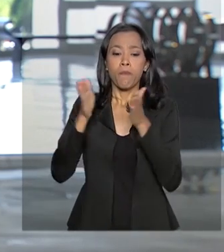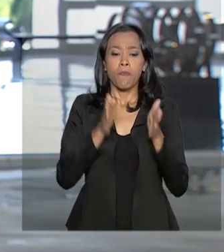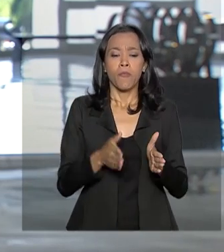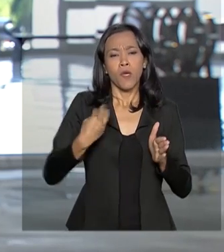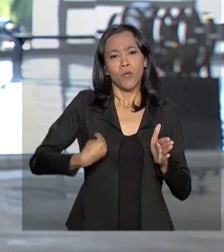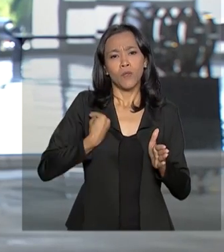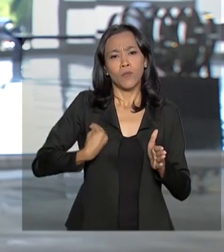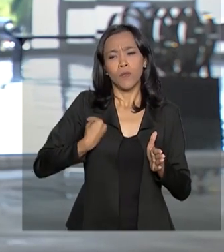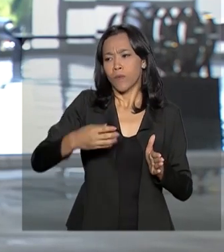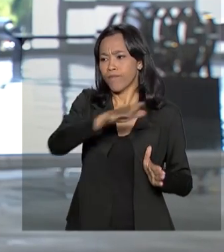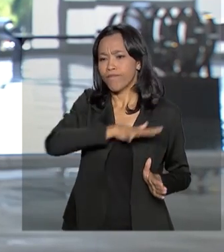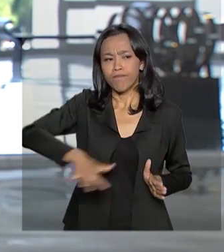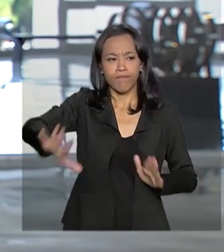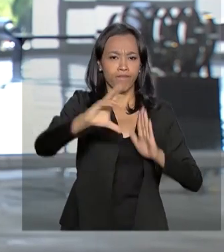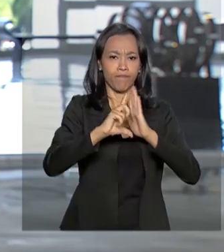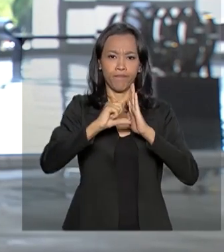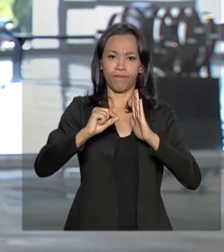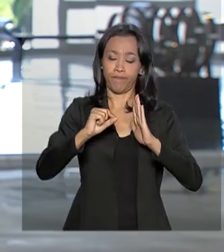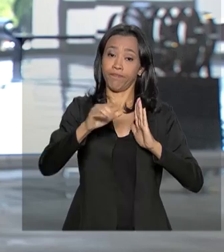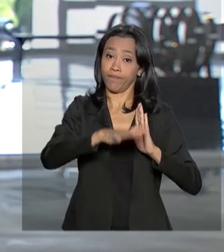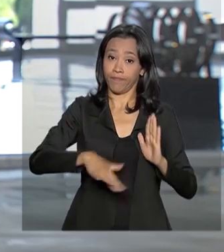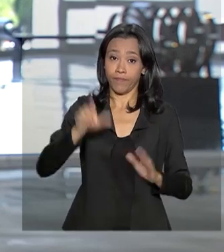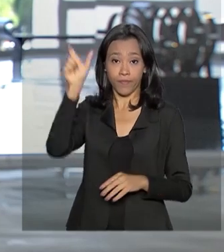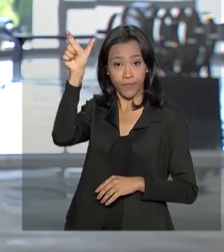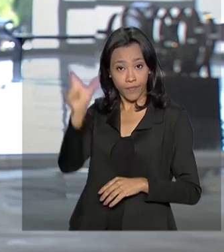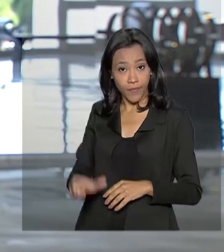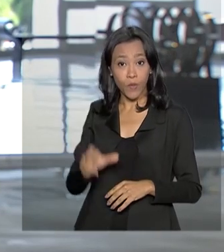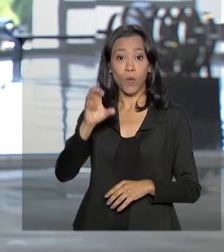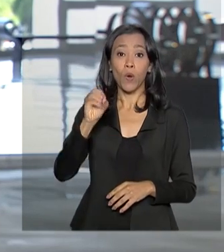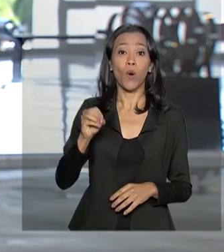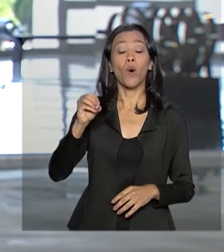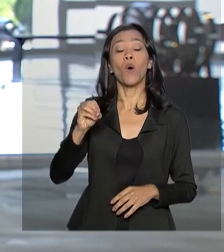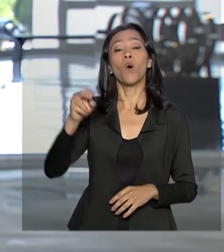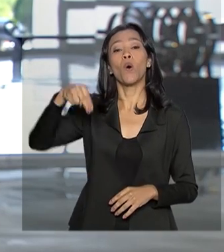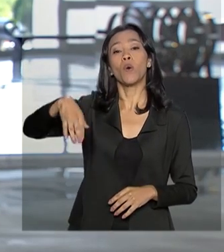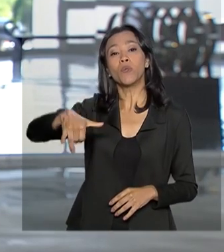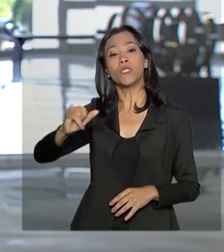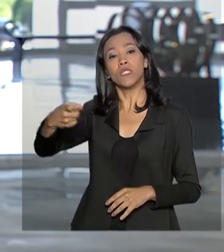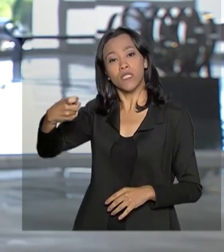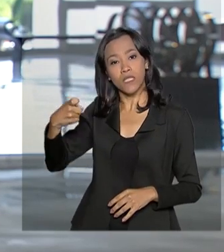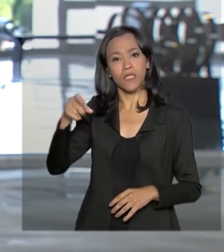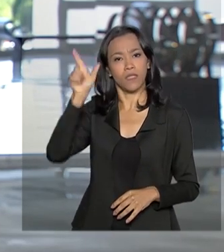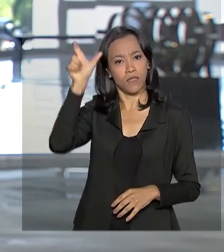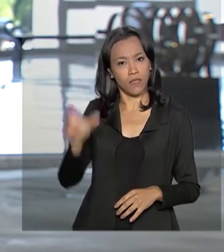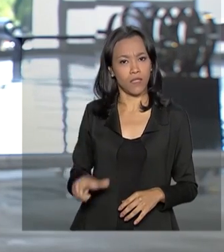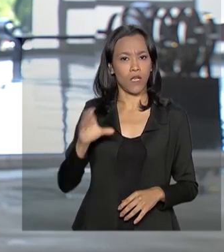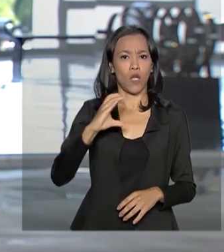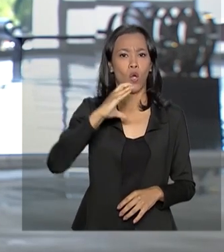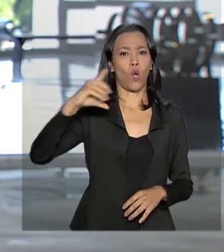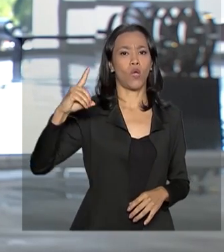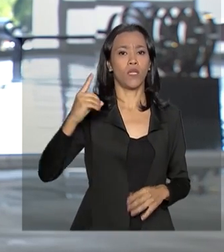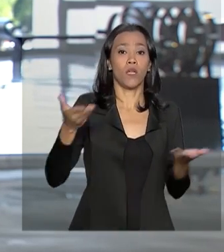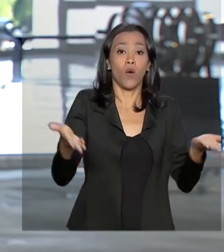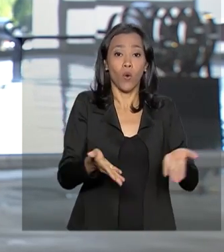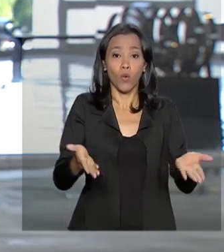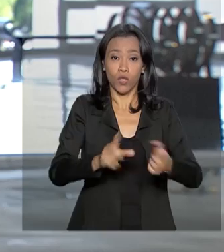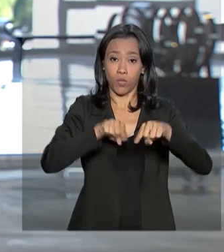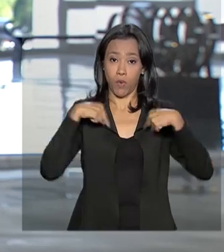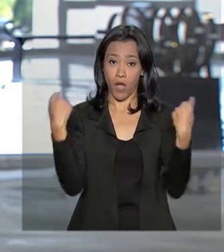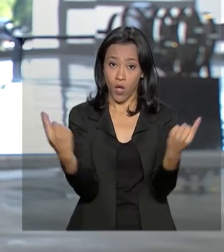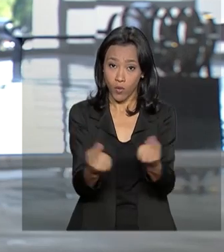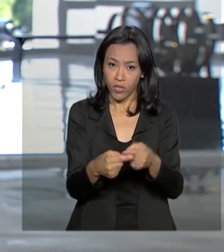Planalto, onde o ministro-chefe da Casa Civil, Onyx Lorenzoni, coordena hoje uma reunião de